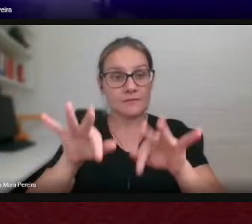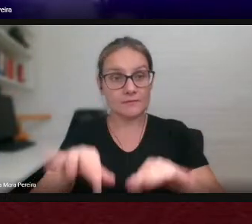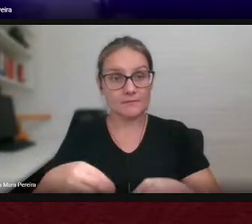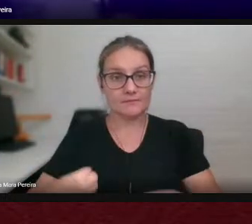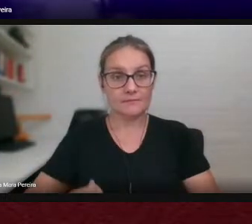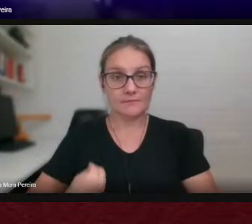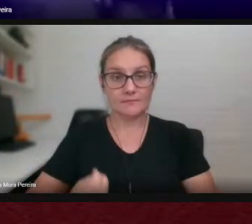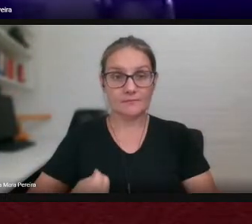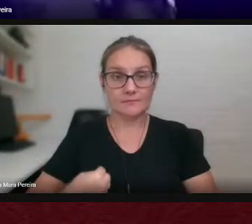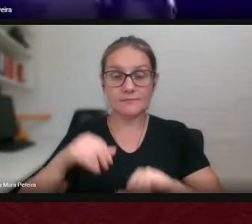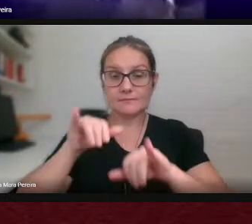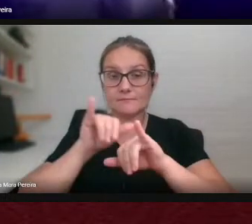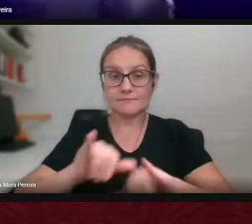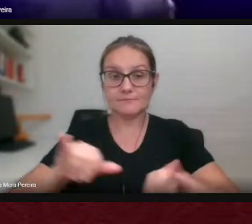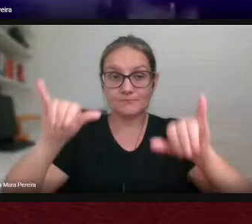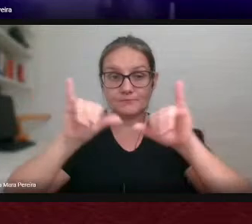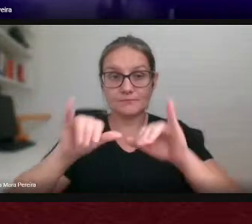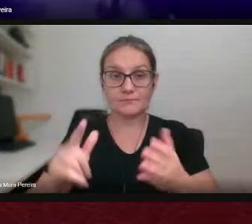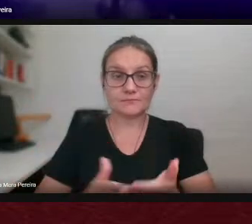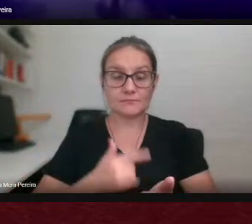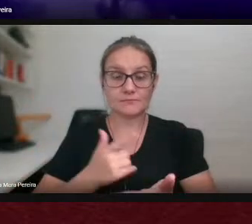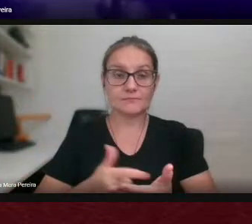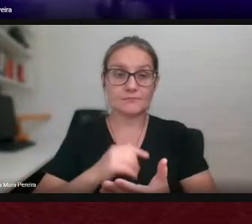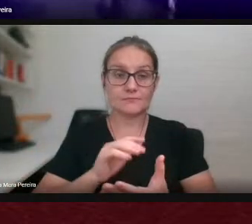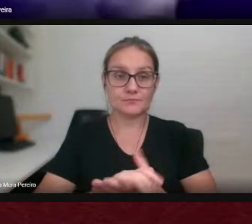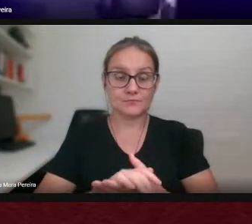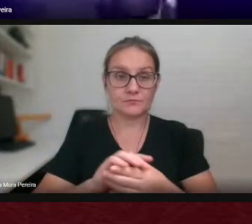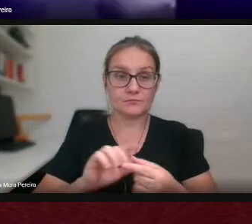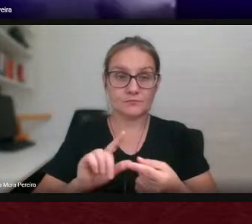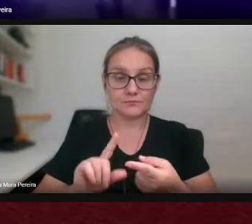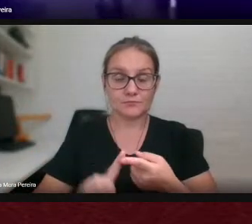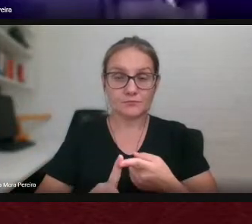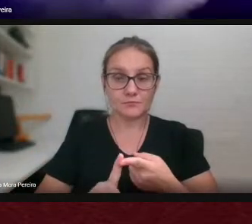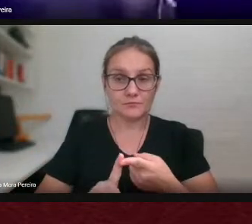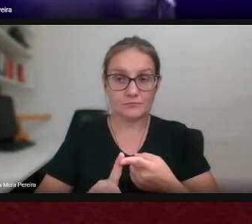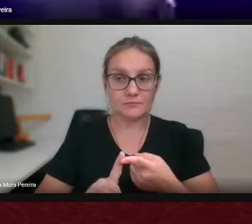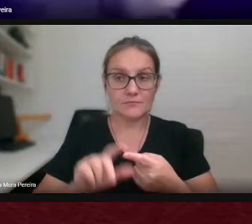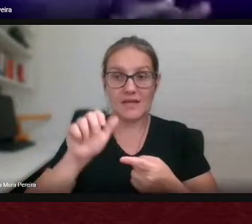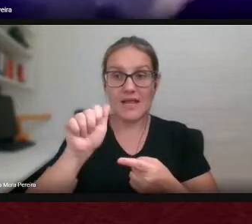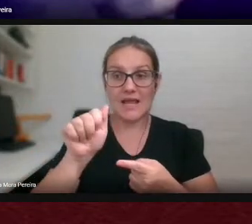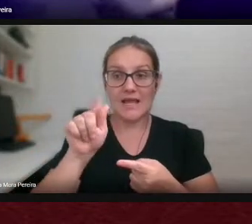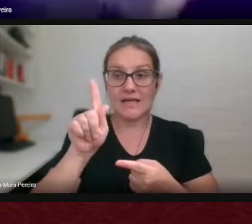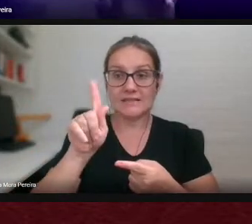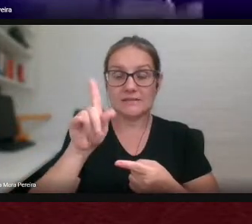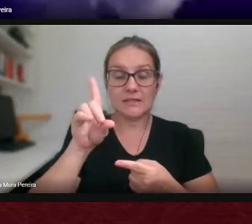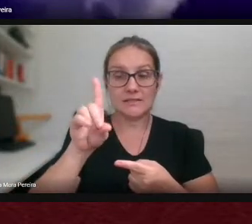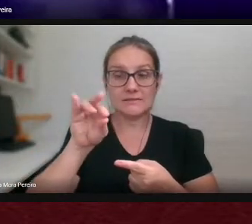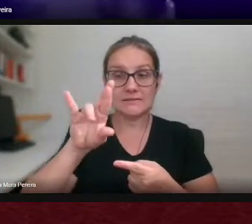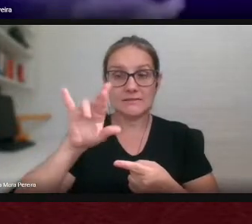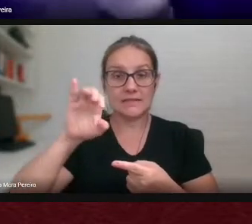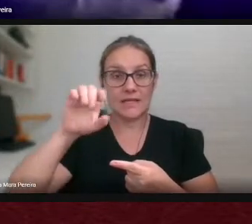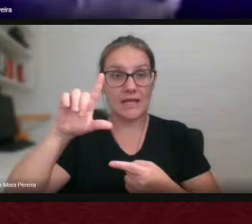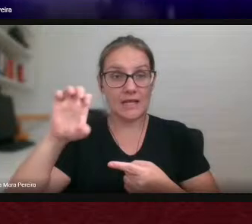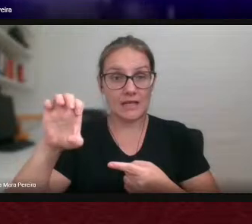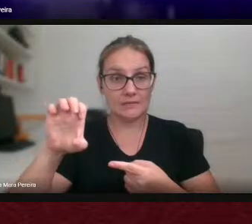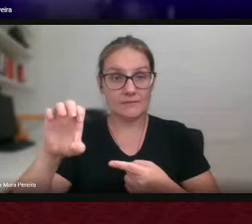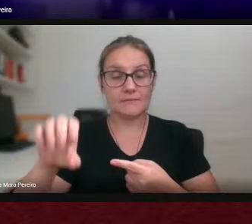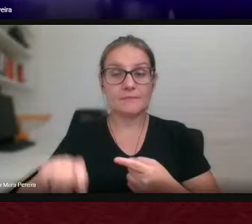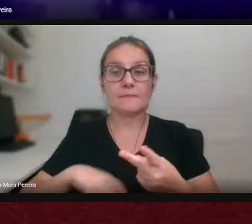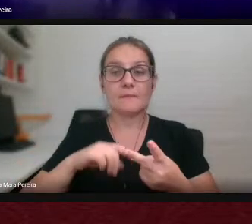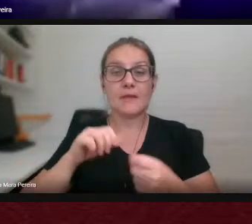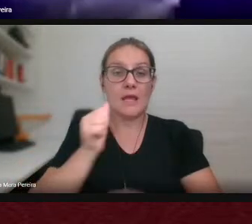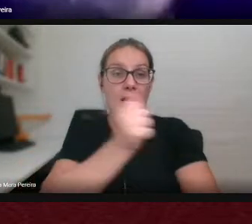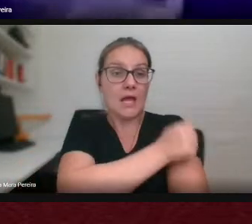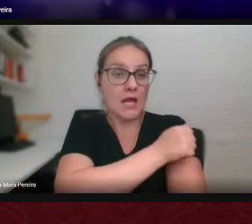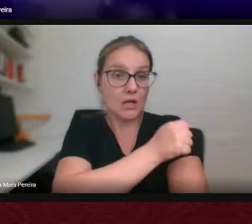nesse lançamento com os nomes delas a saber a Adriele Aparecida Isdinar Oliveira aluna